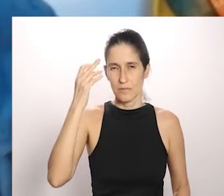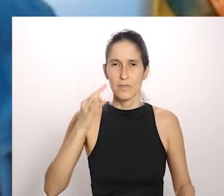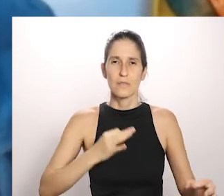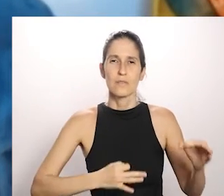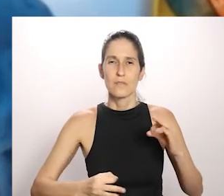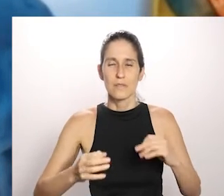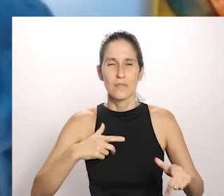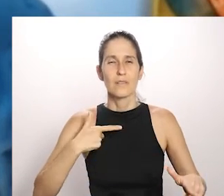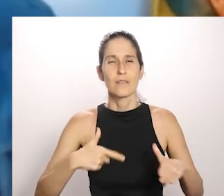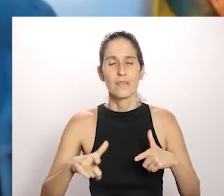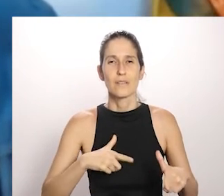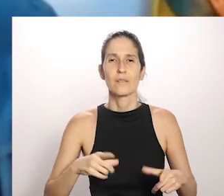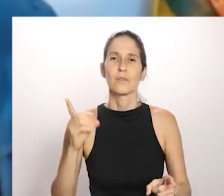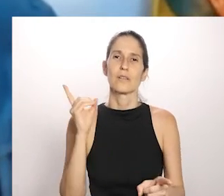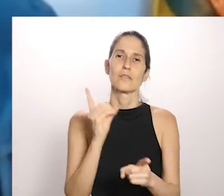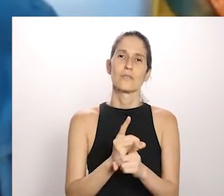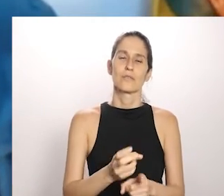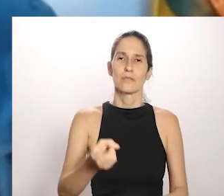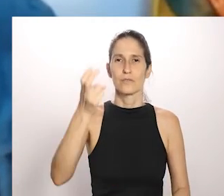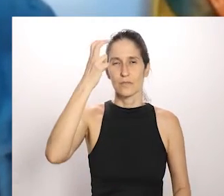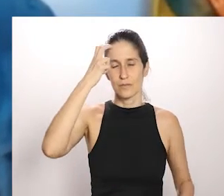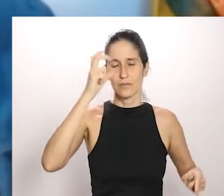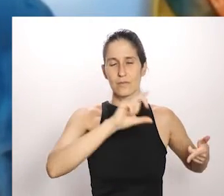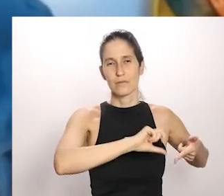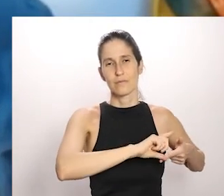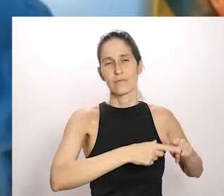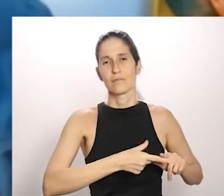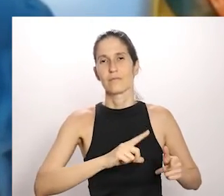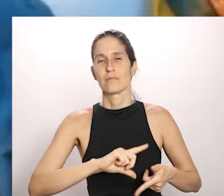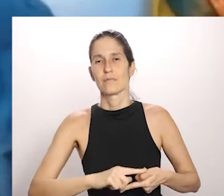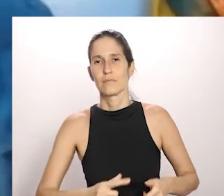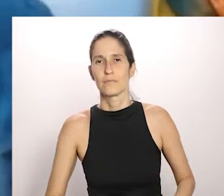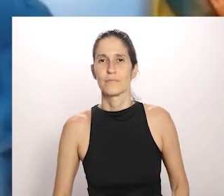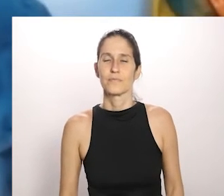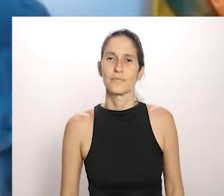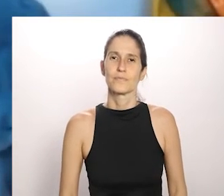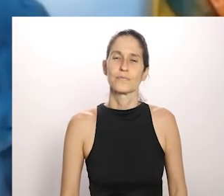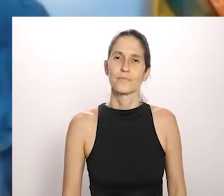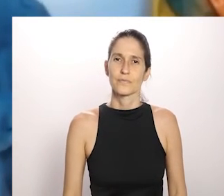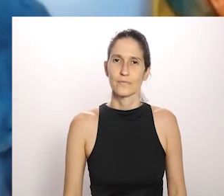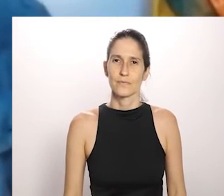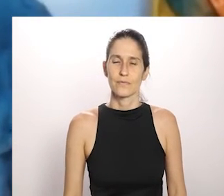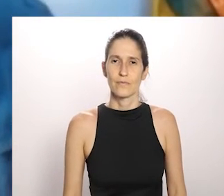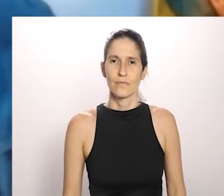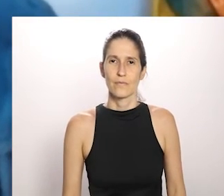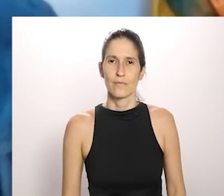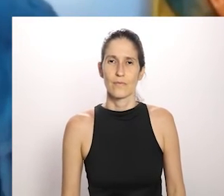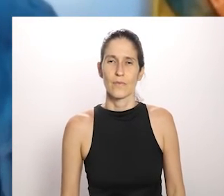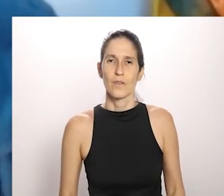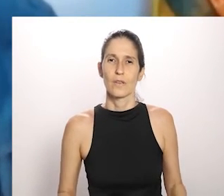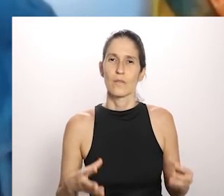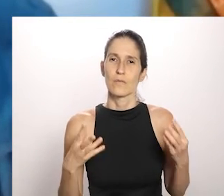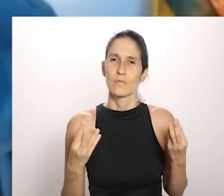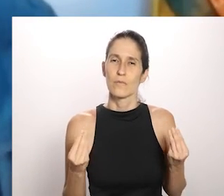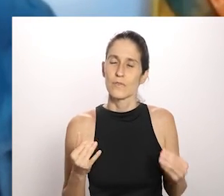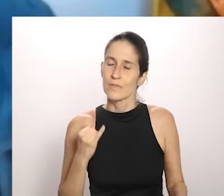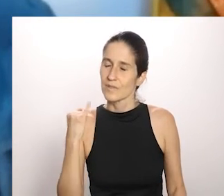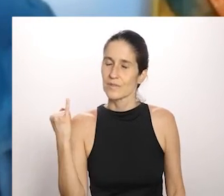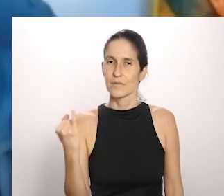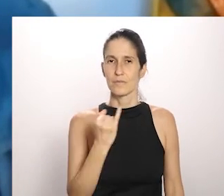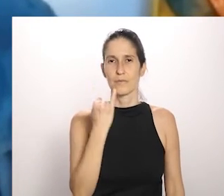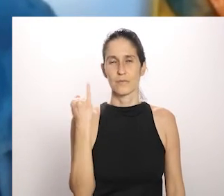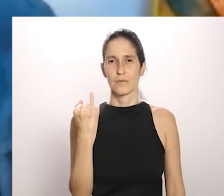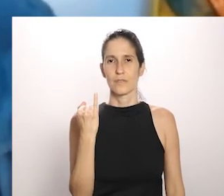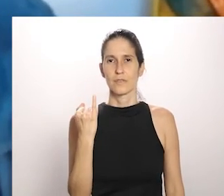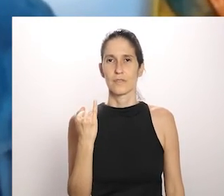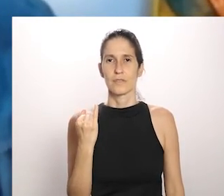pessoas que compõem a organização do encontro, do vigésimo encontro de culturas tradicionais da Chapada dos Veadeiros. Muito importante